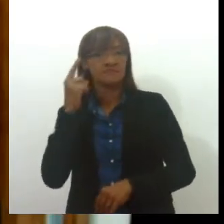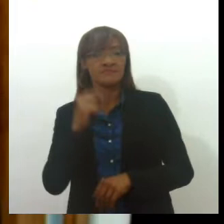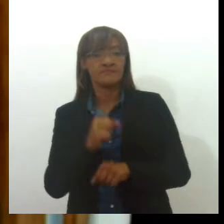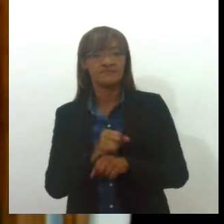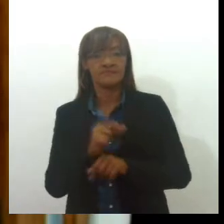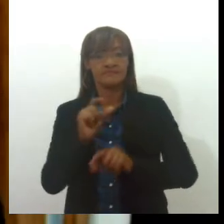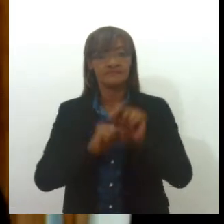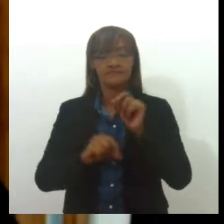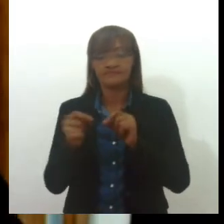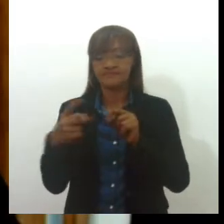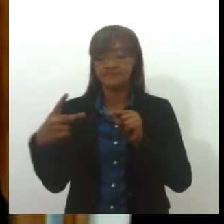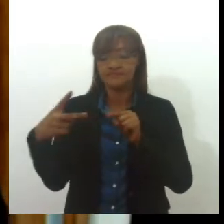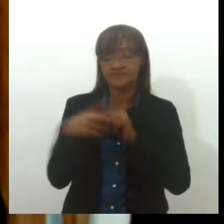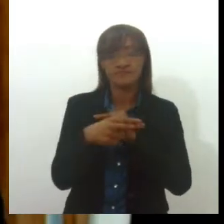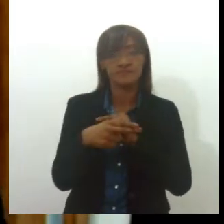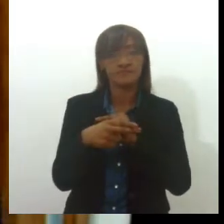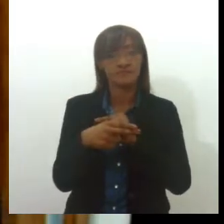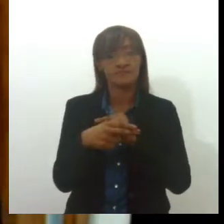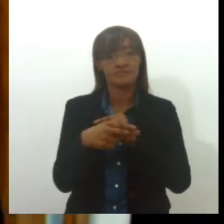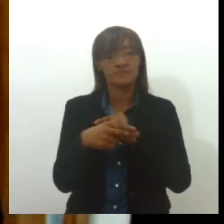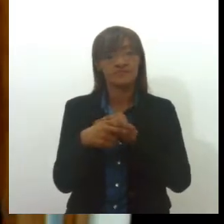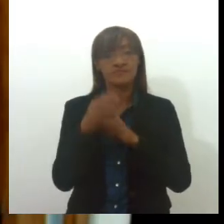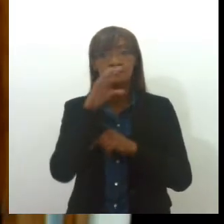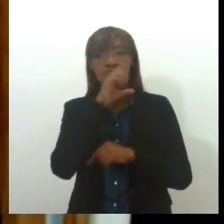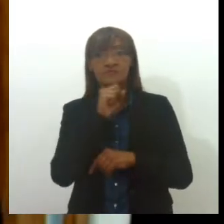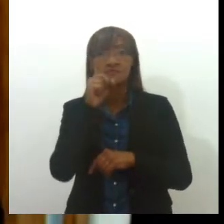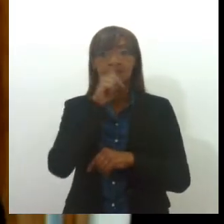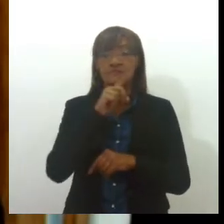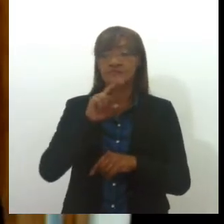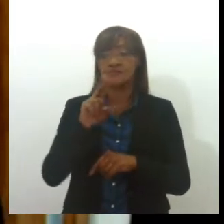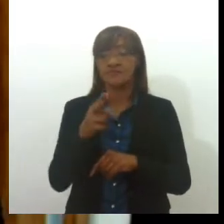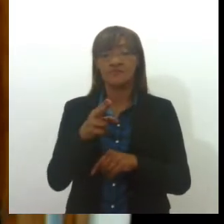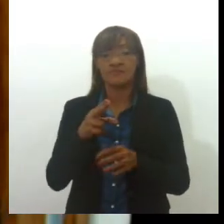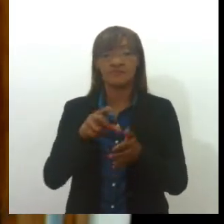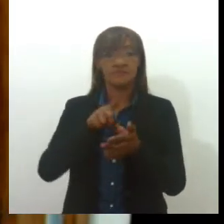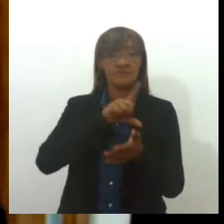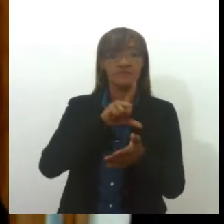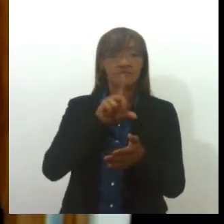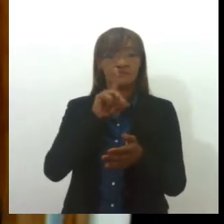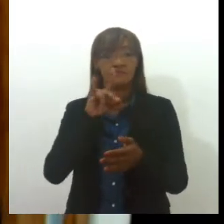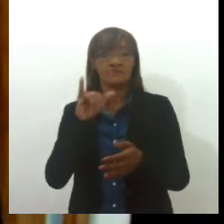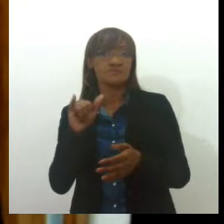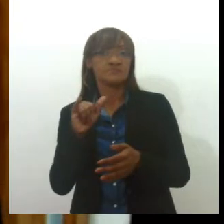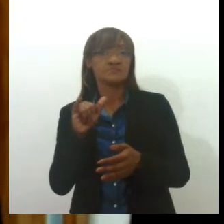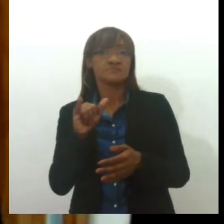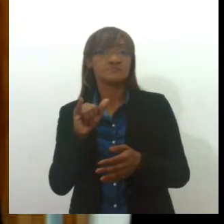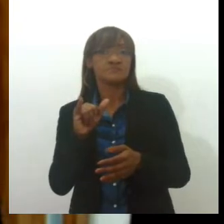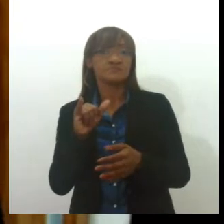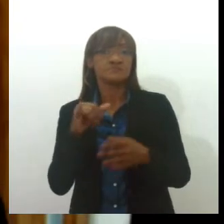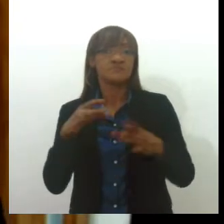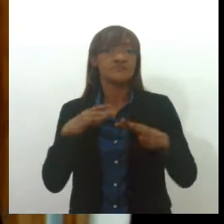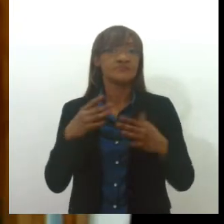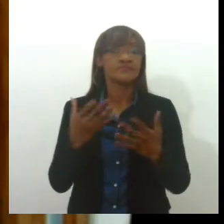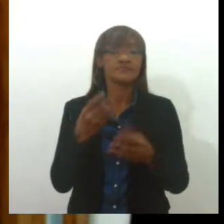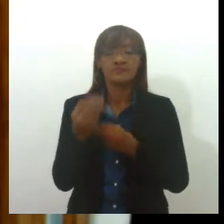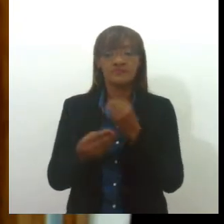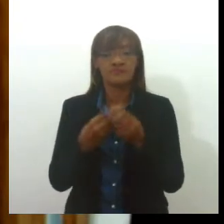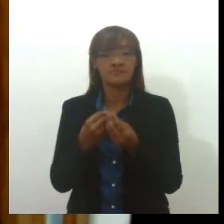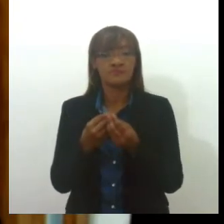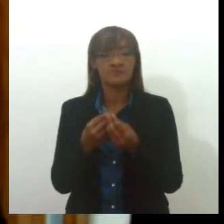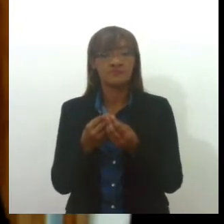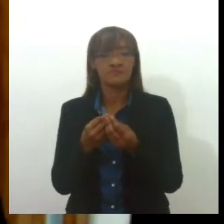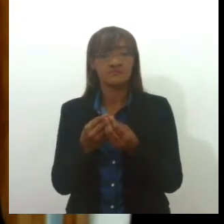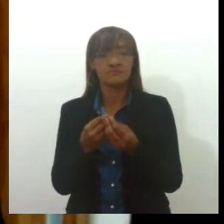sua energia elétrica ali no final de semana ou na véspera do final de semana sem ter condições, sem ter tempo hábil de solucionar